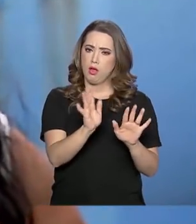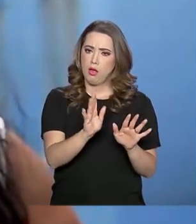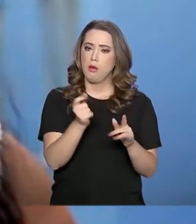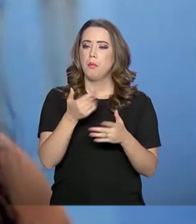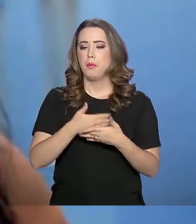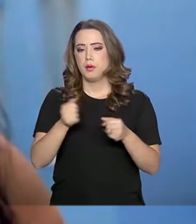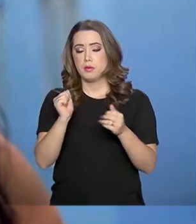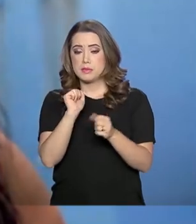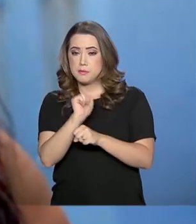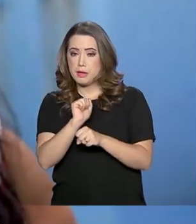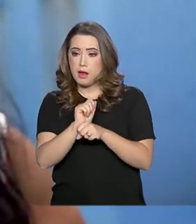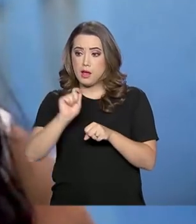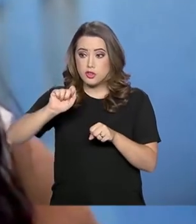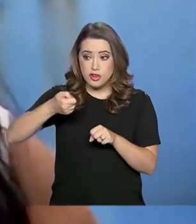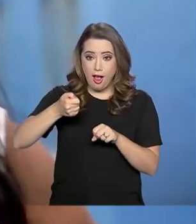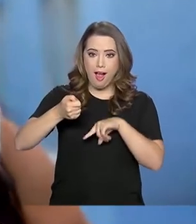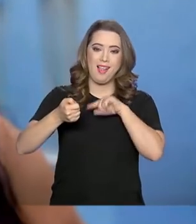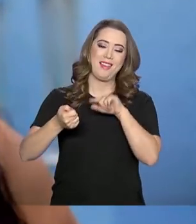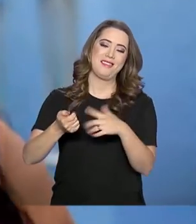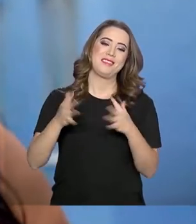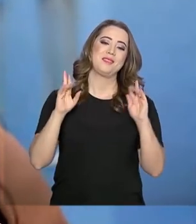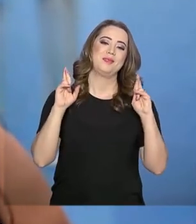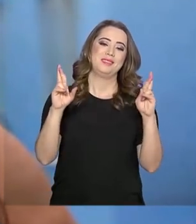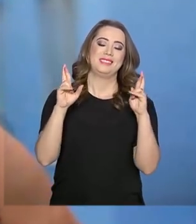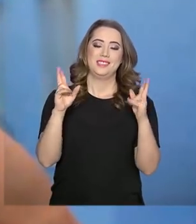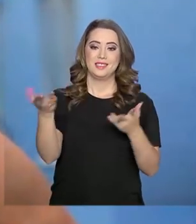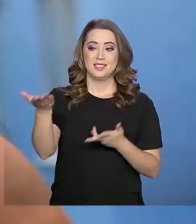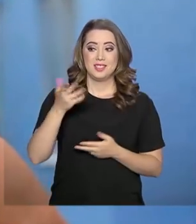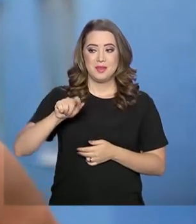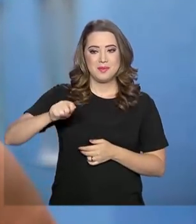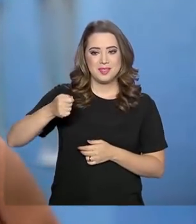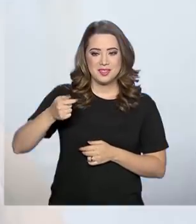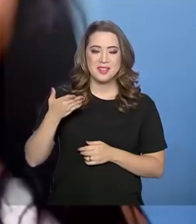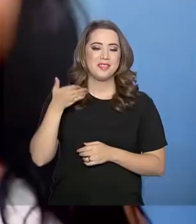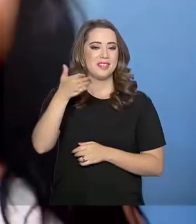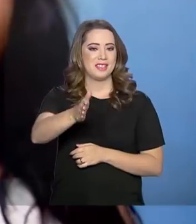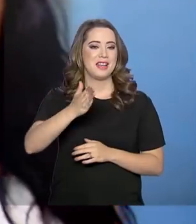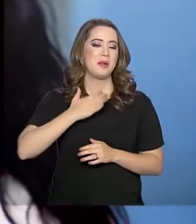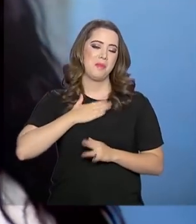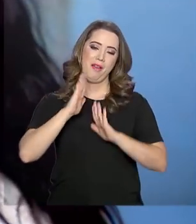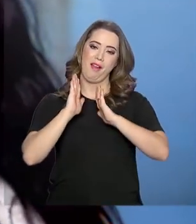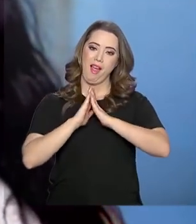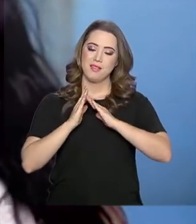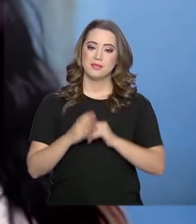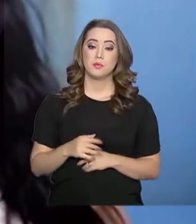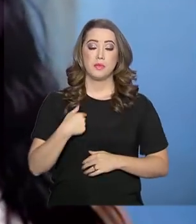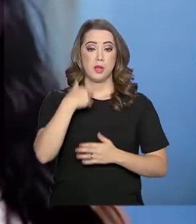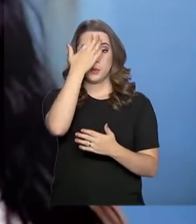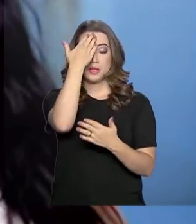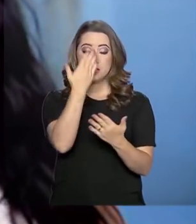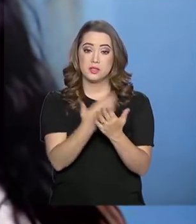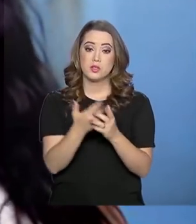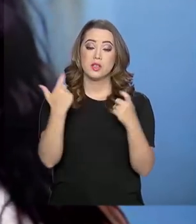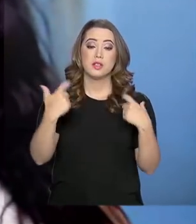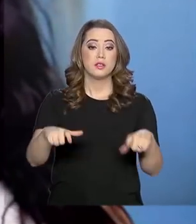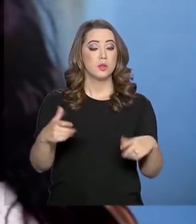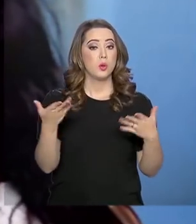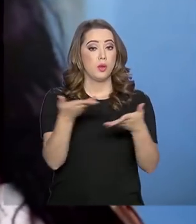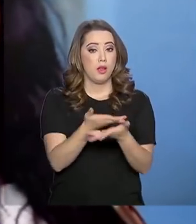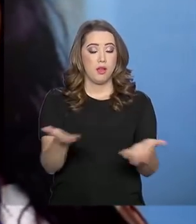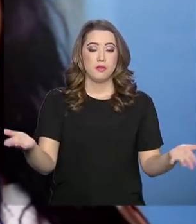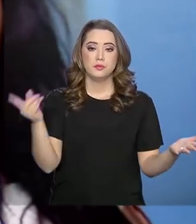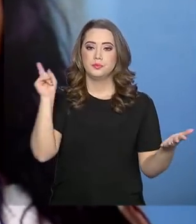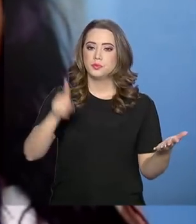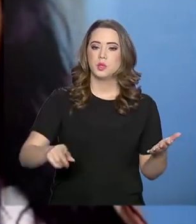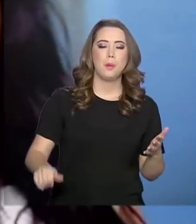na expectativa agora de receber a chave e ir para o que é meu. Eu acredito que aqui no Quintas do Paricá está